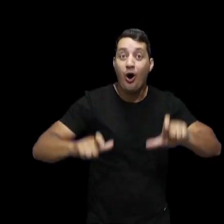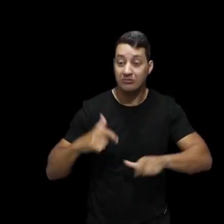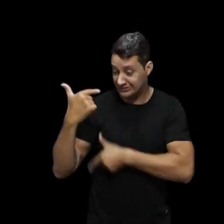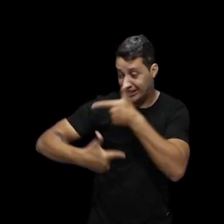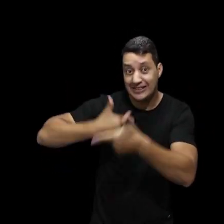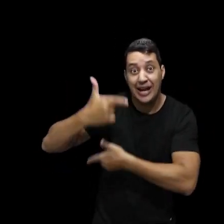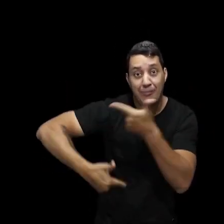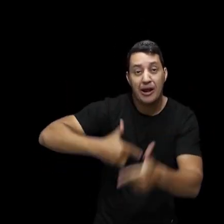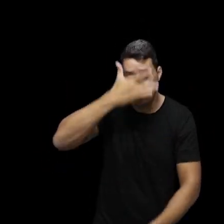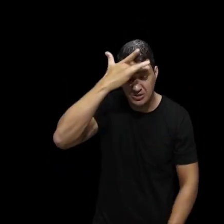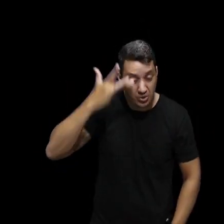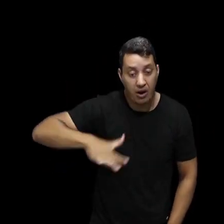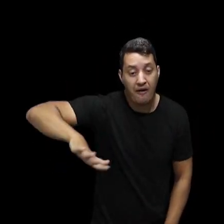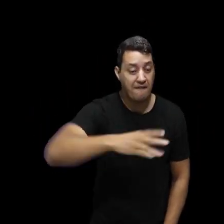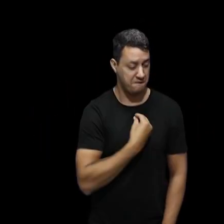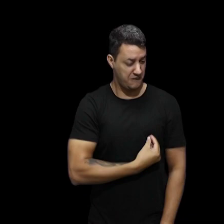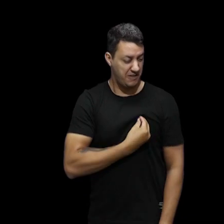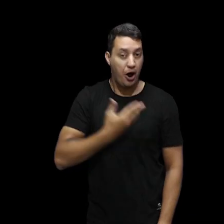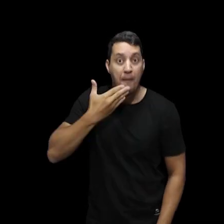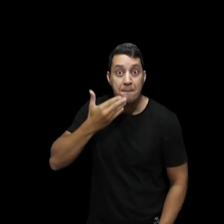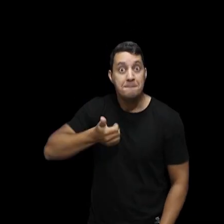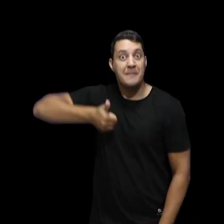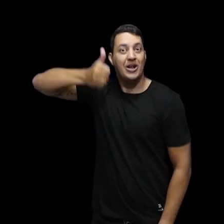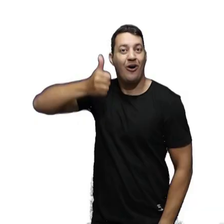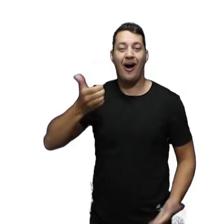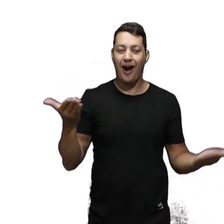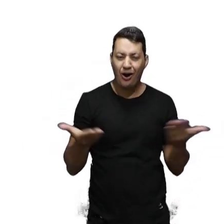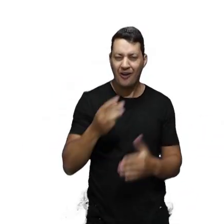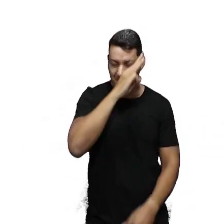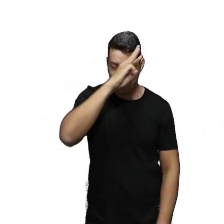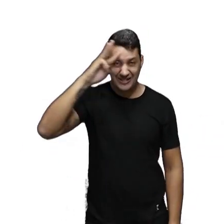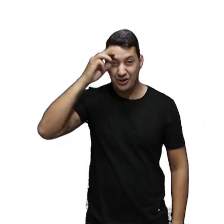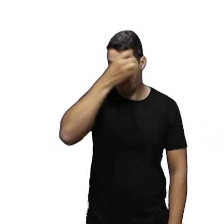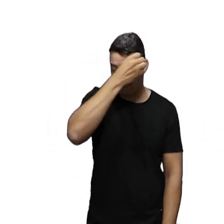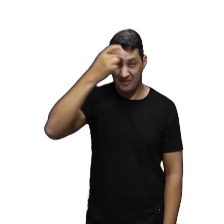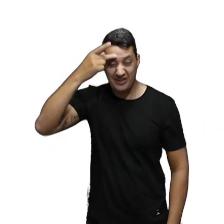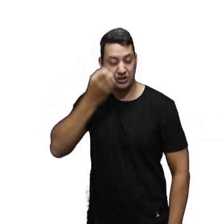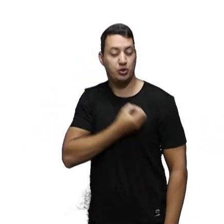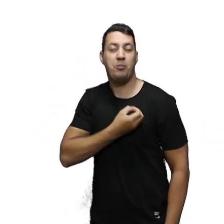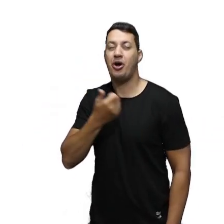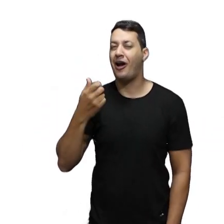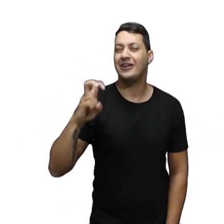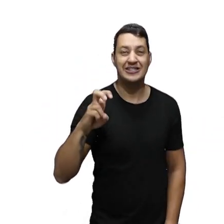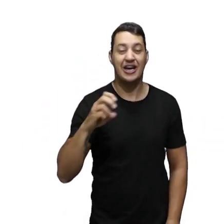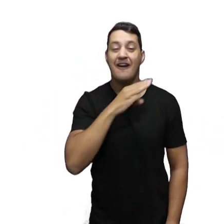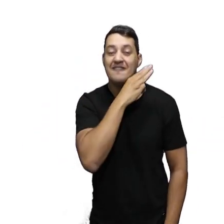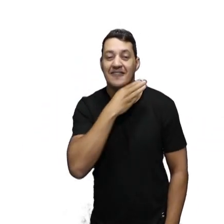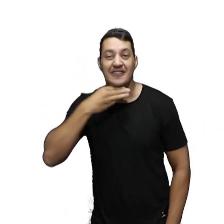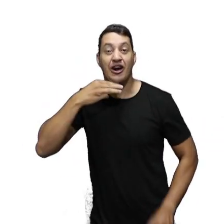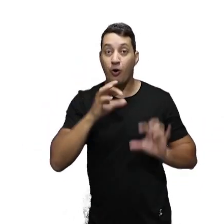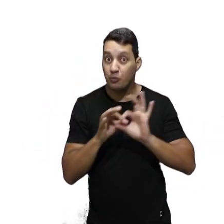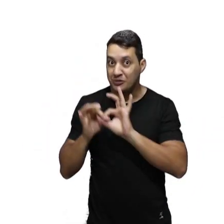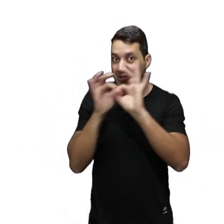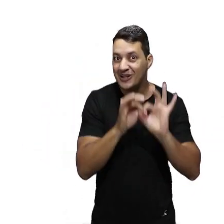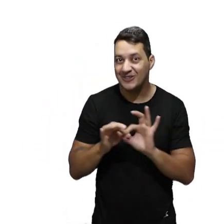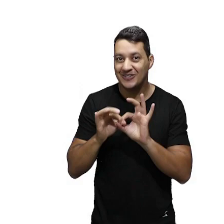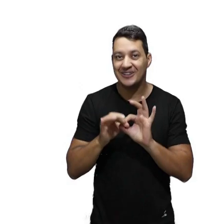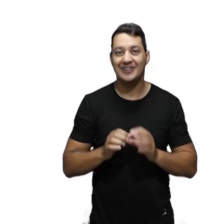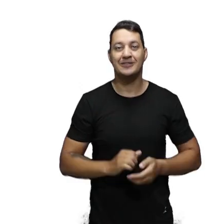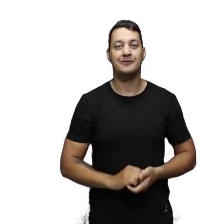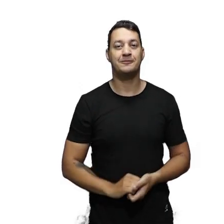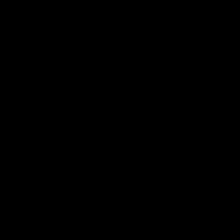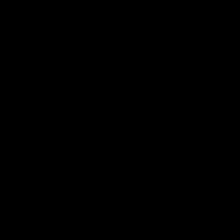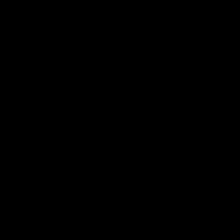Onde tem trabalho, tem gente vivendo melhor. Vaguinho, Prefeito 15, Vice Marcelo